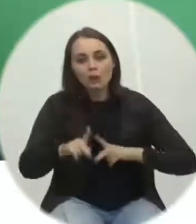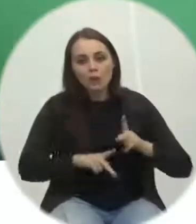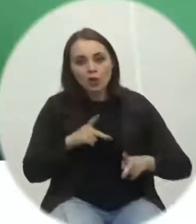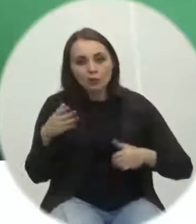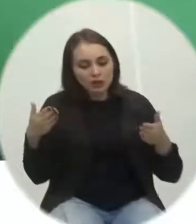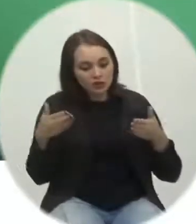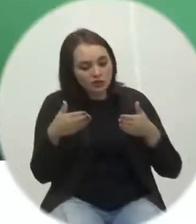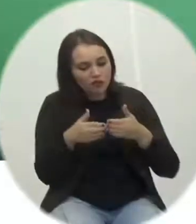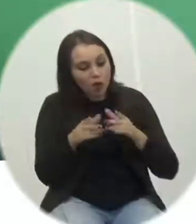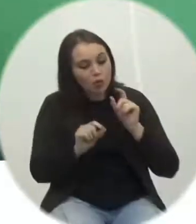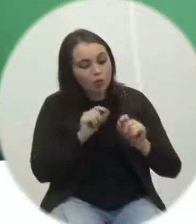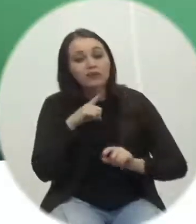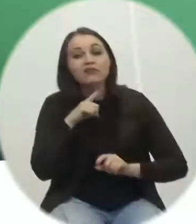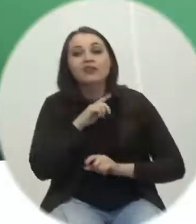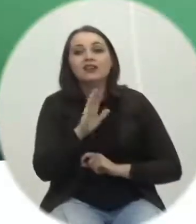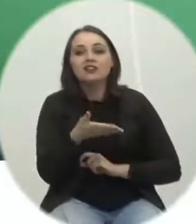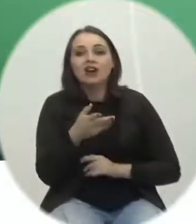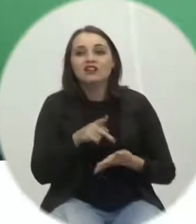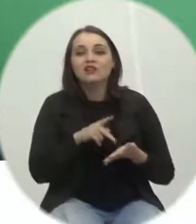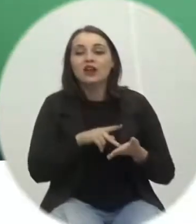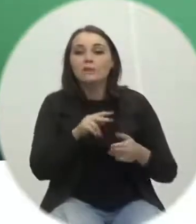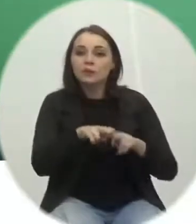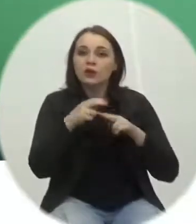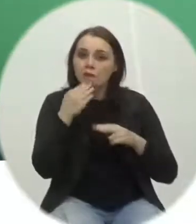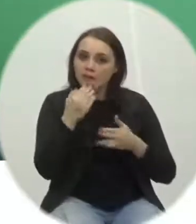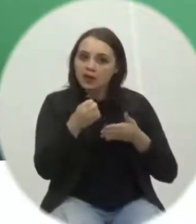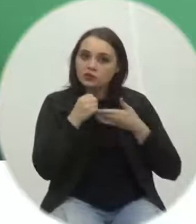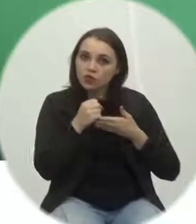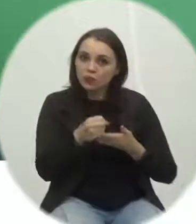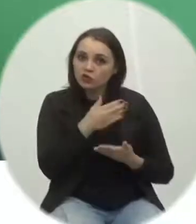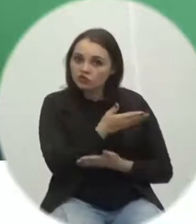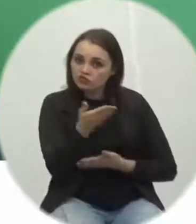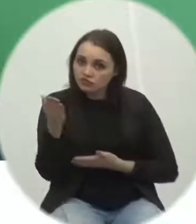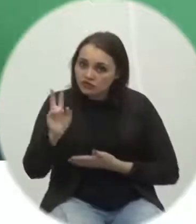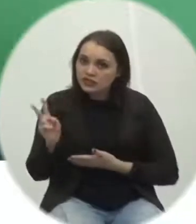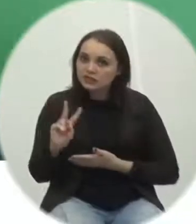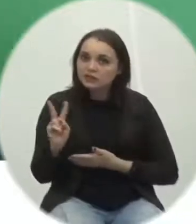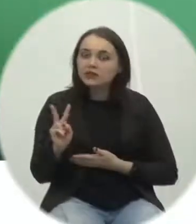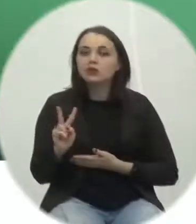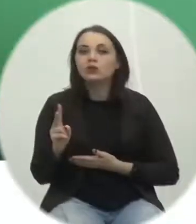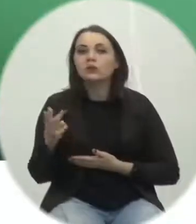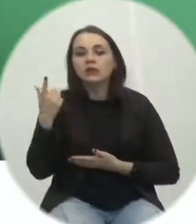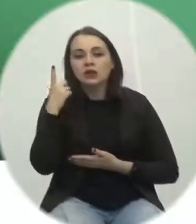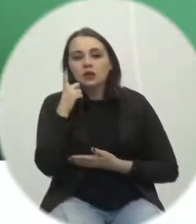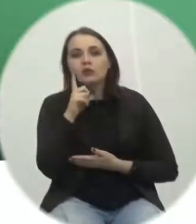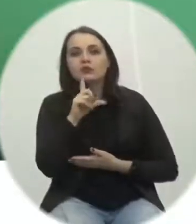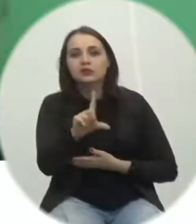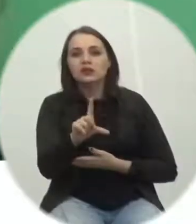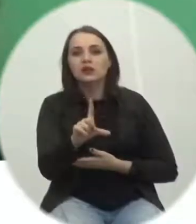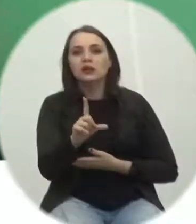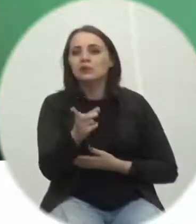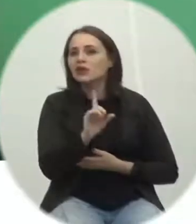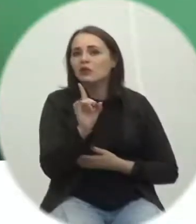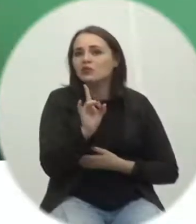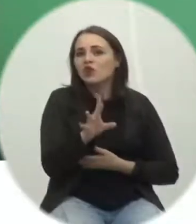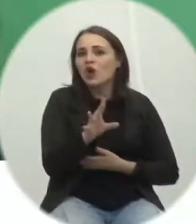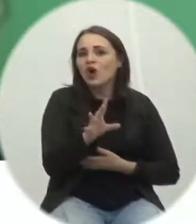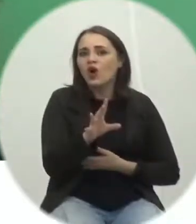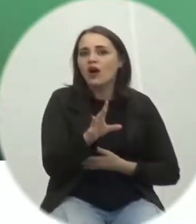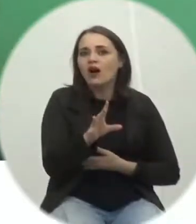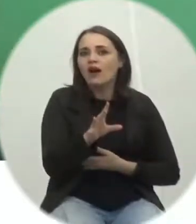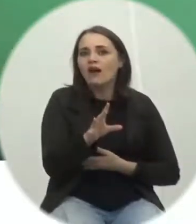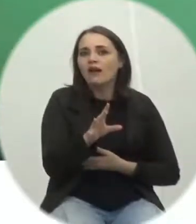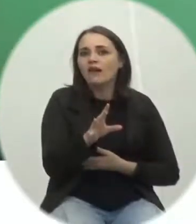em evidência. Por isso, peço o apoio dos estimados vereadores aqui presentes, para que a gente possa não nos deixar levar pela